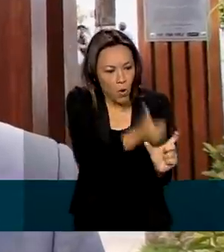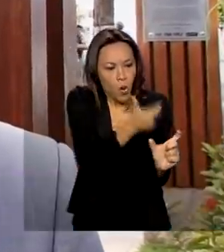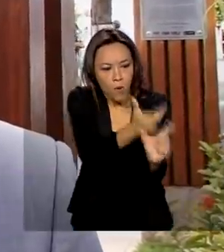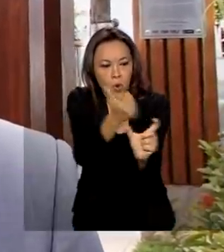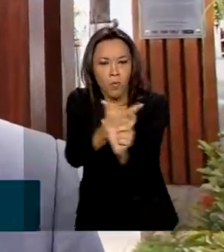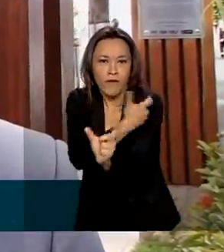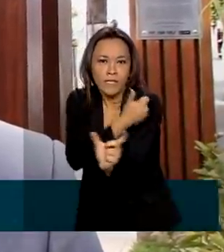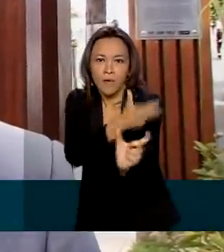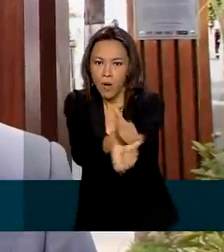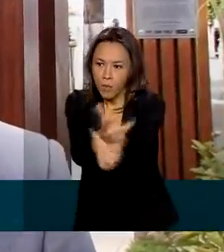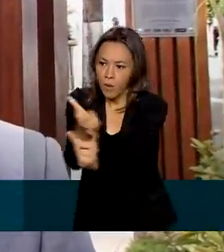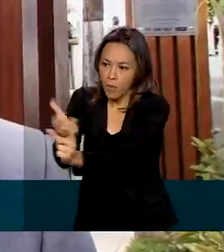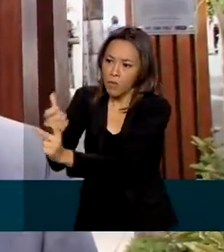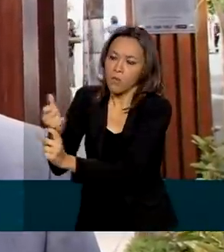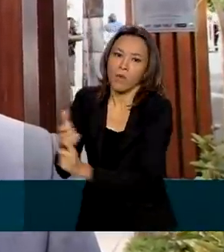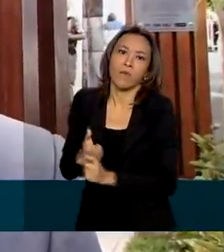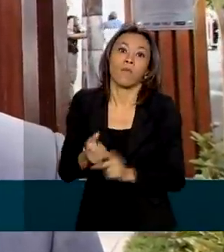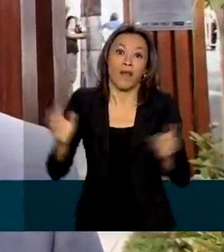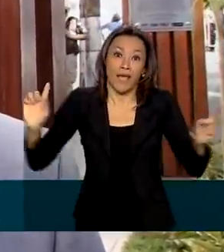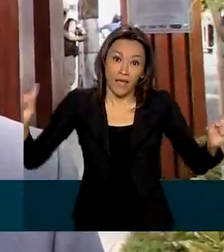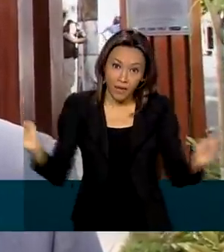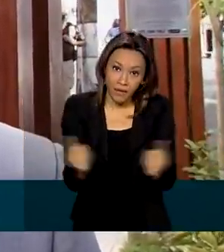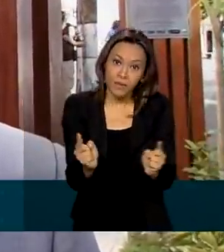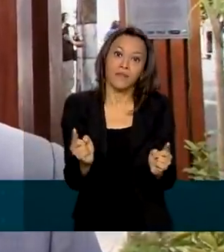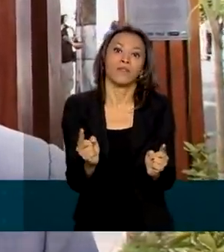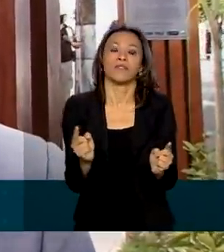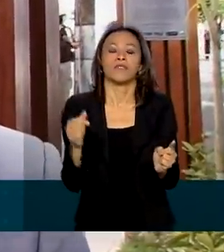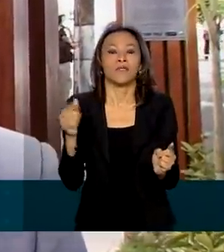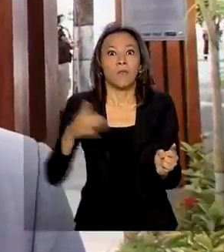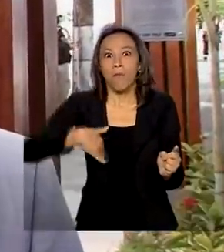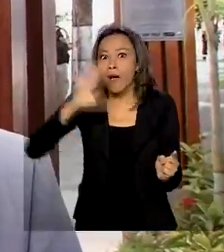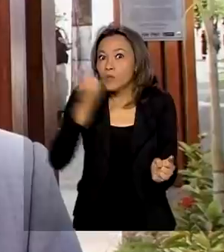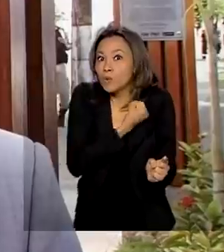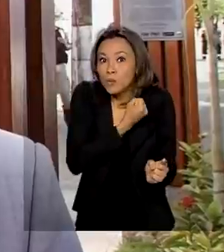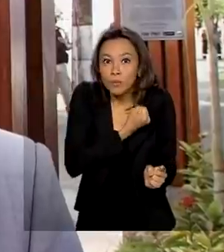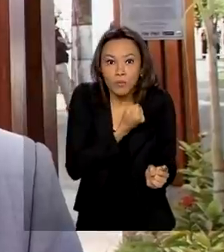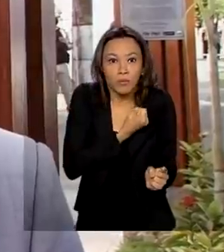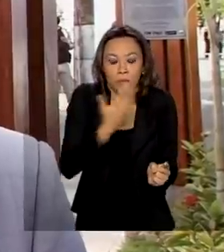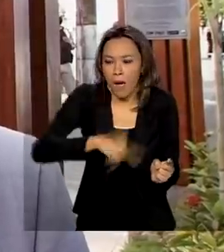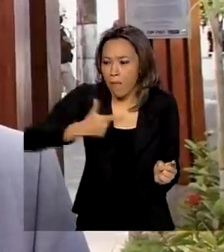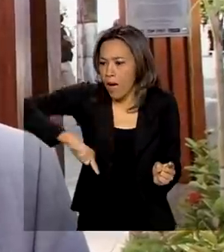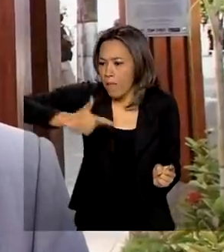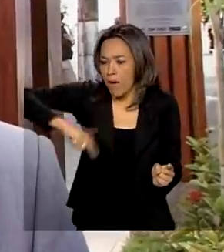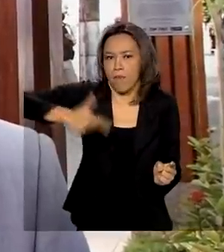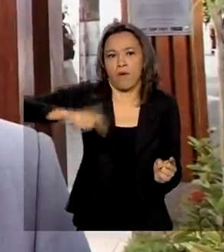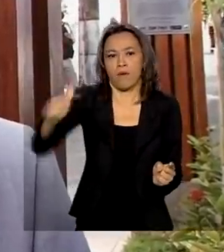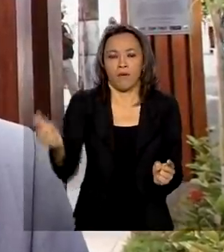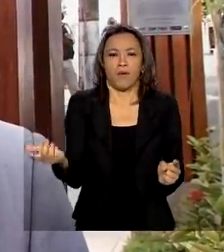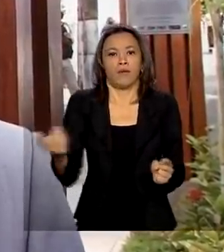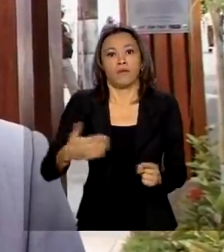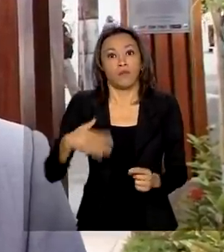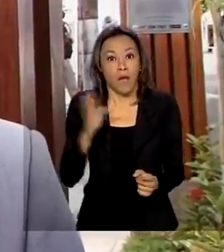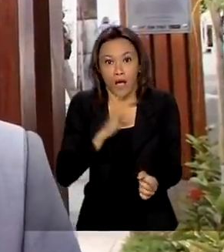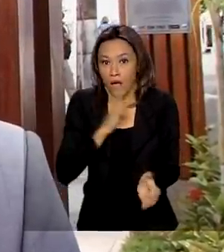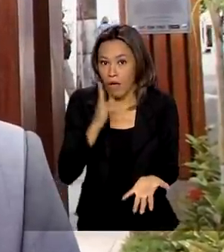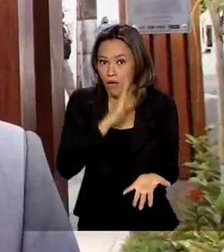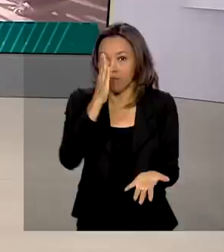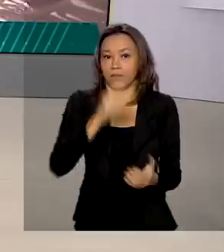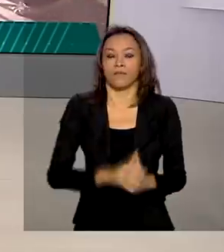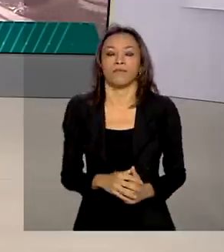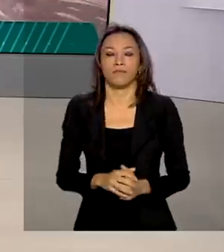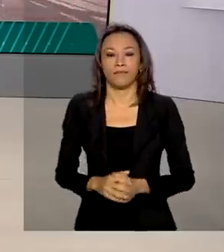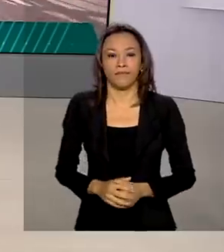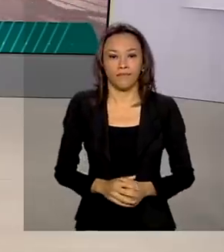com que as fases sejam encurtadas, para que nós possamos vacinar o maior número de pessoas no menor prazo possível, o mais rápido possível.